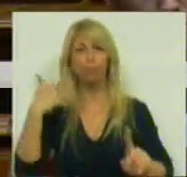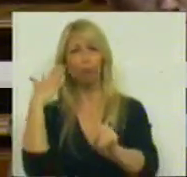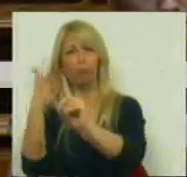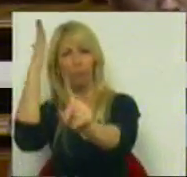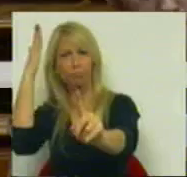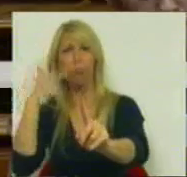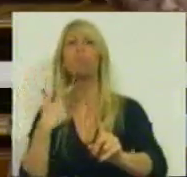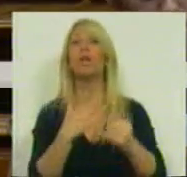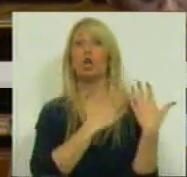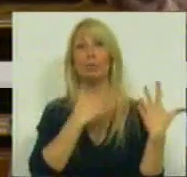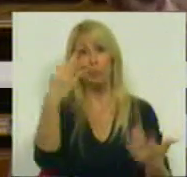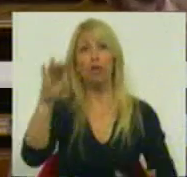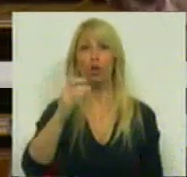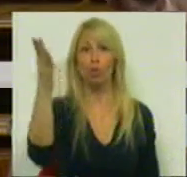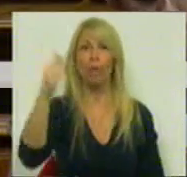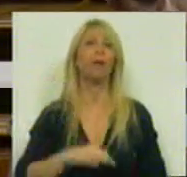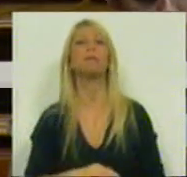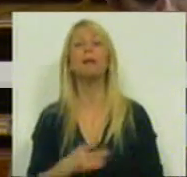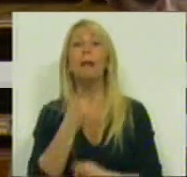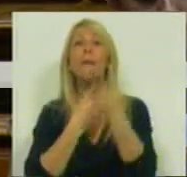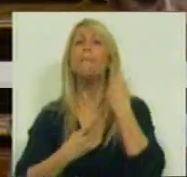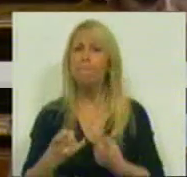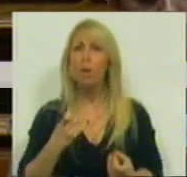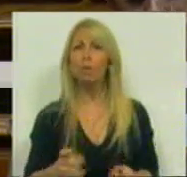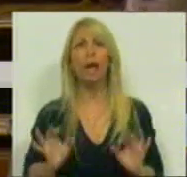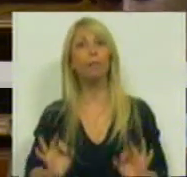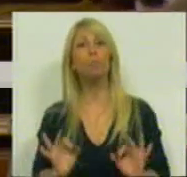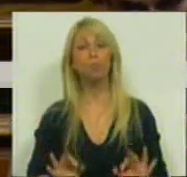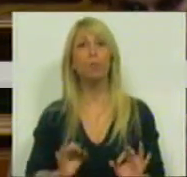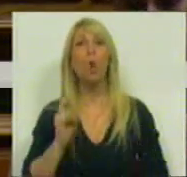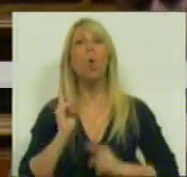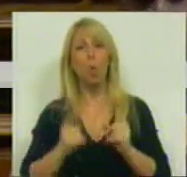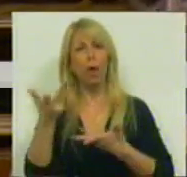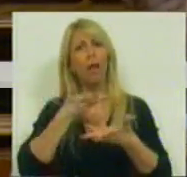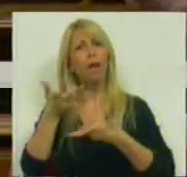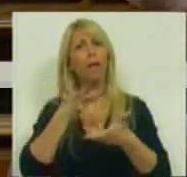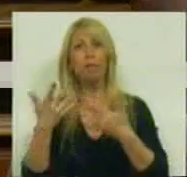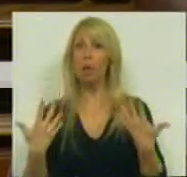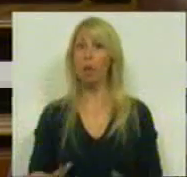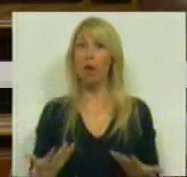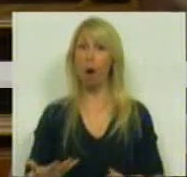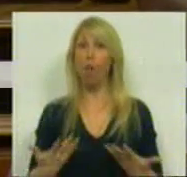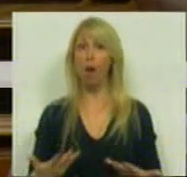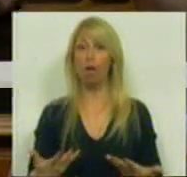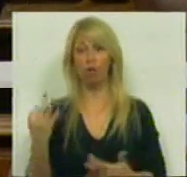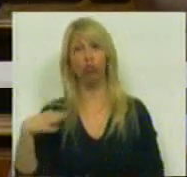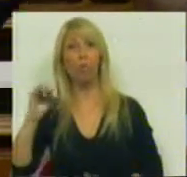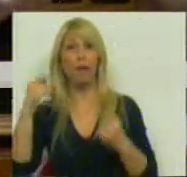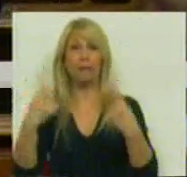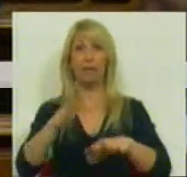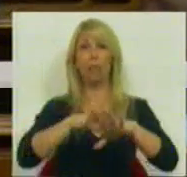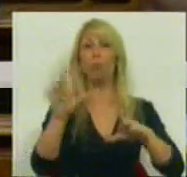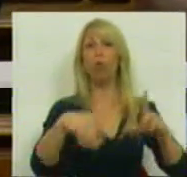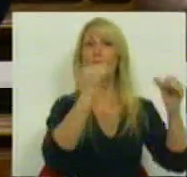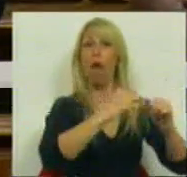do Partido Socialista. Perguntar-lhe exatamente qual é a relação atual do Partido Socialista com o memorando de entendimento que foi